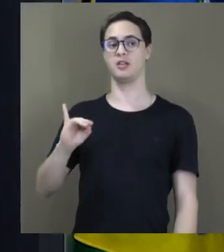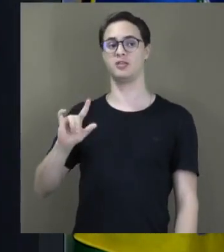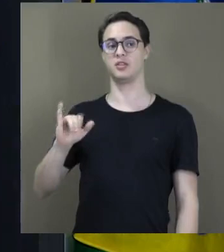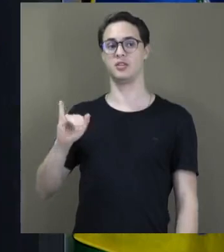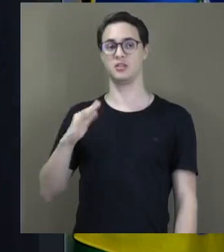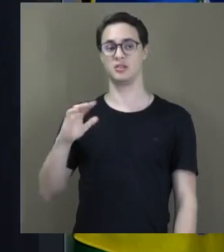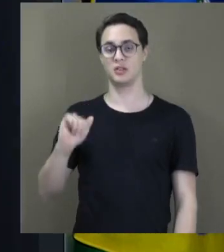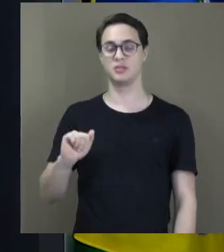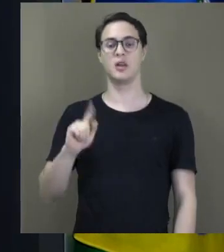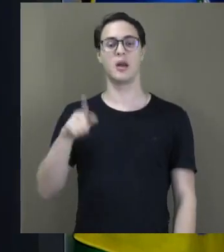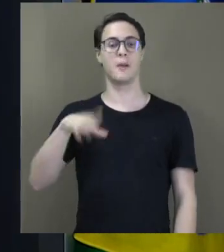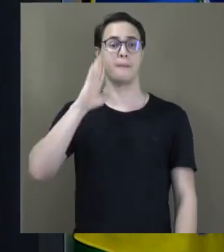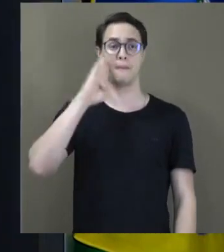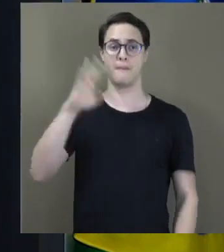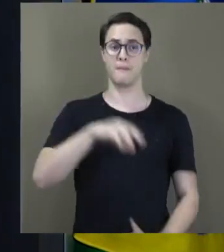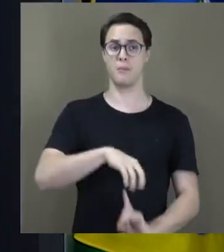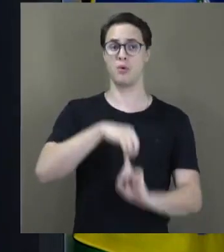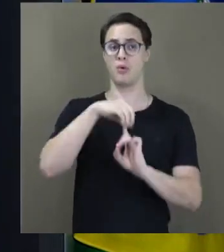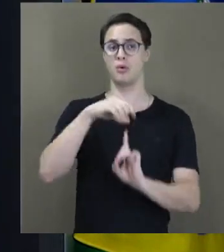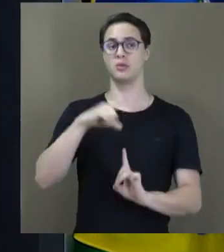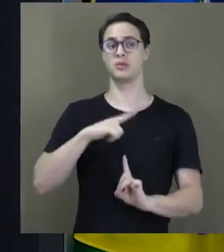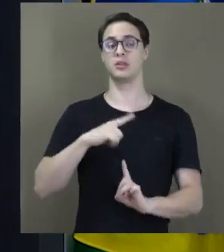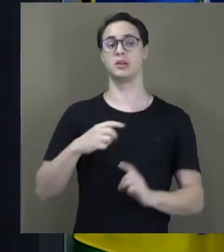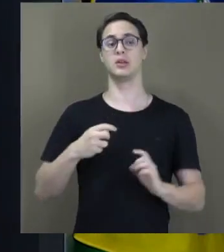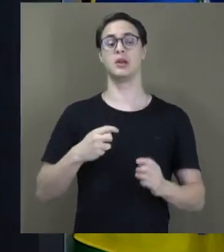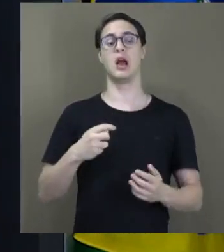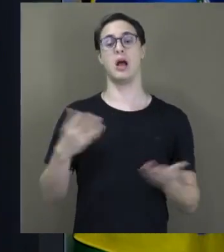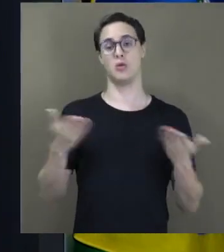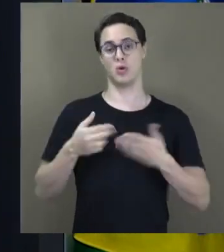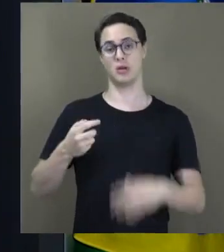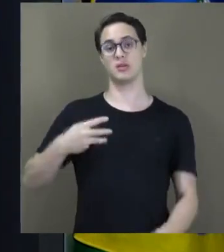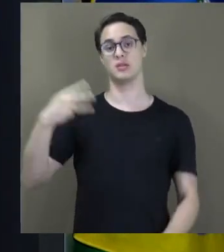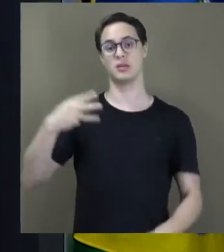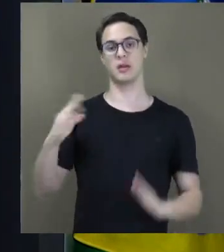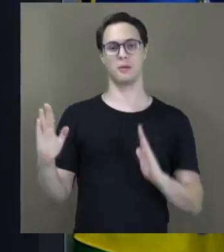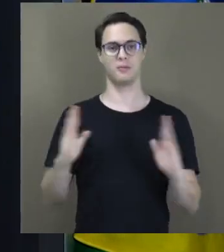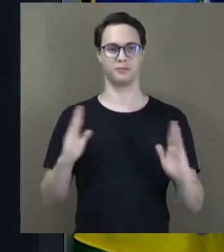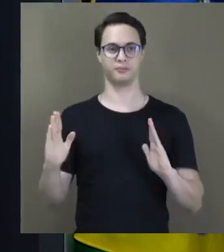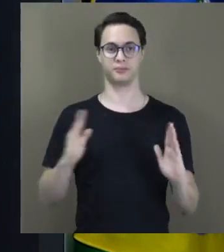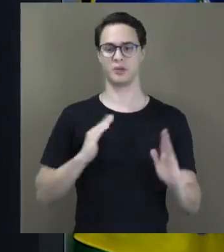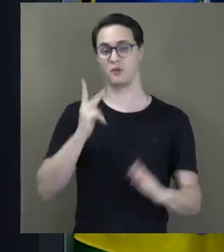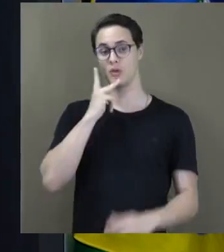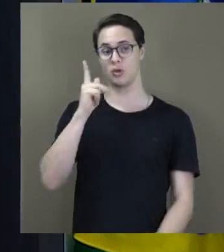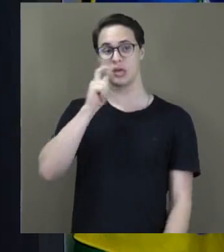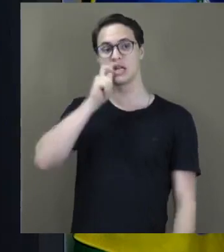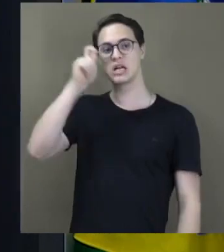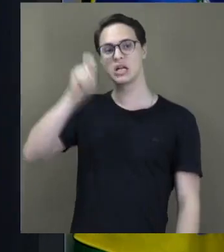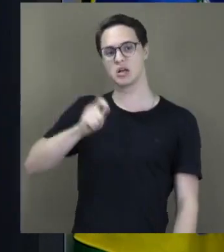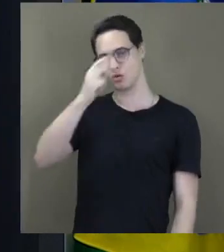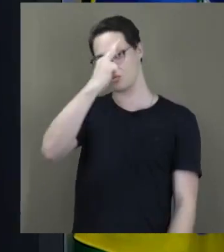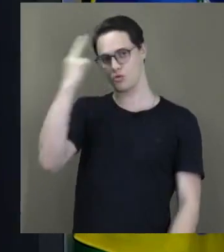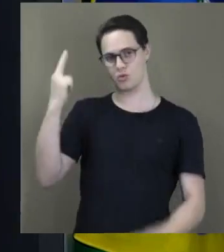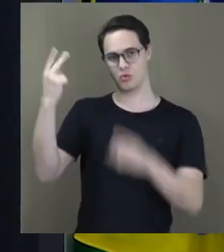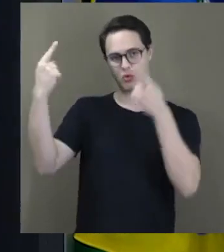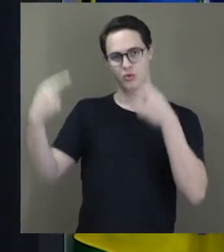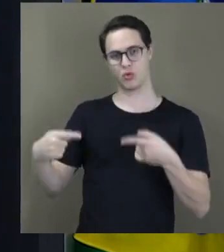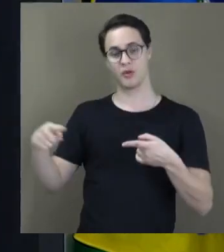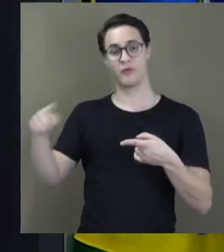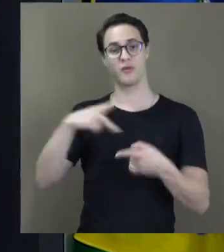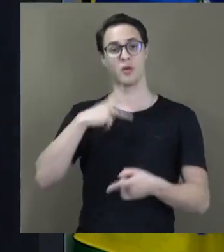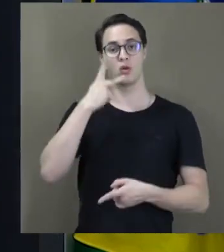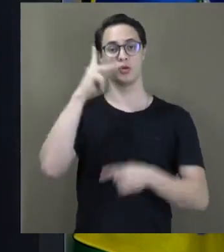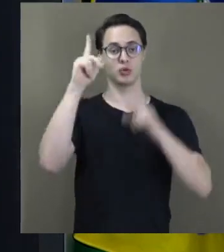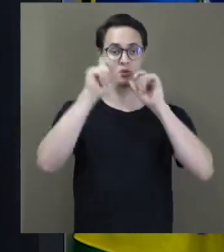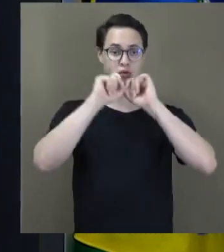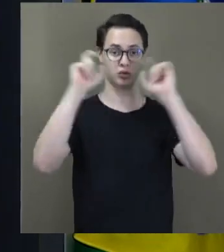é uma prioridade do seu terceiro mandato. Citando a invasão da Ucrânia pela Rússia, ele foi taxativo